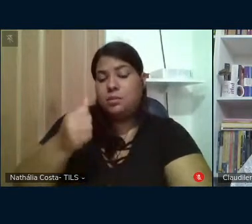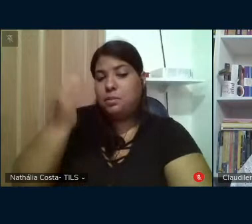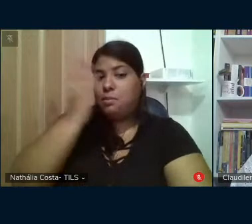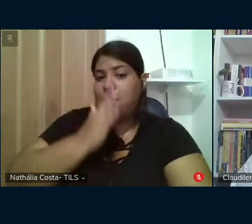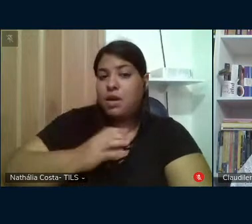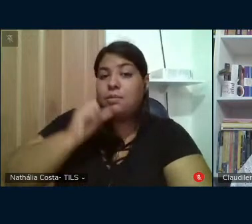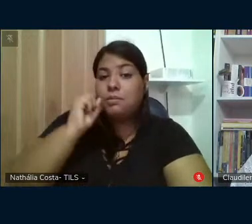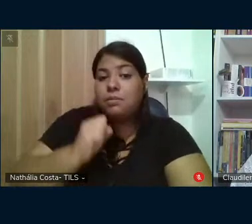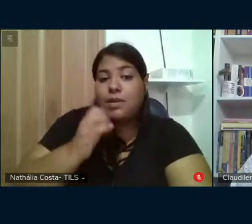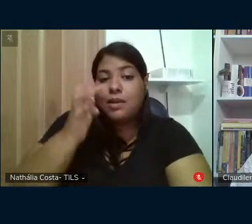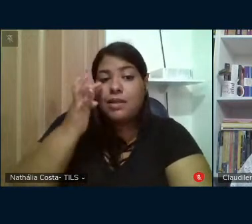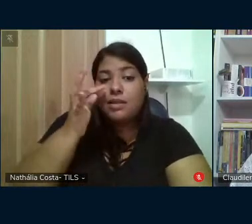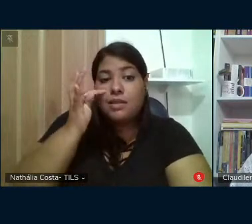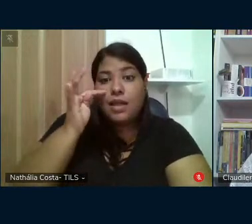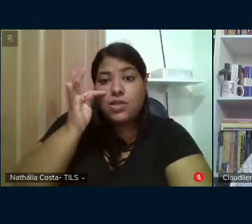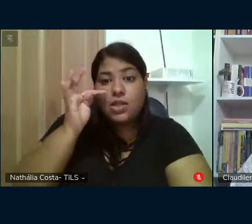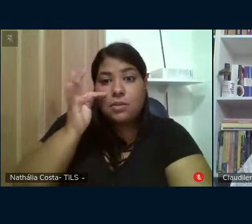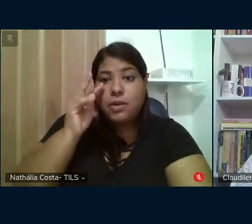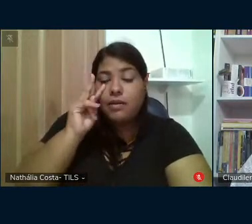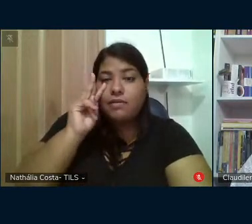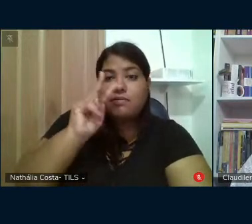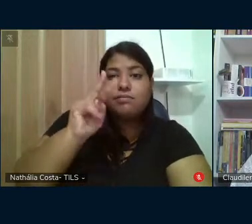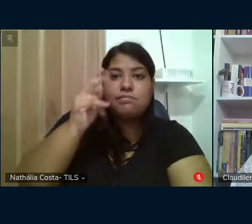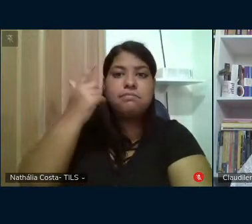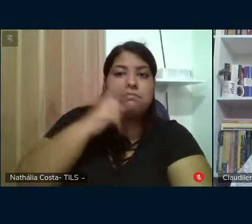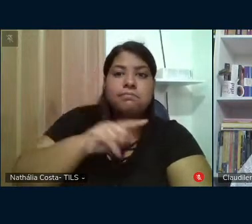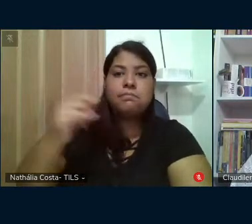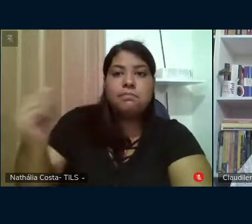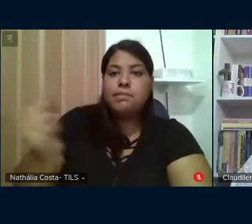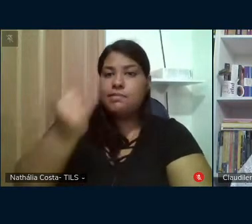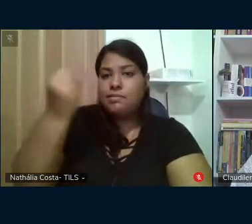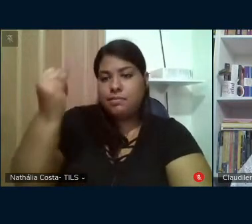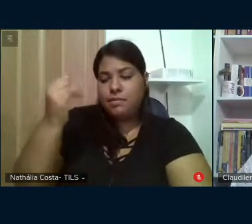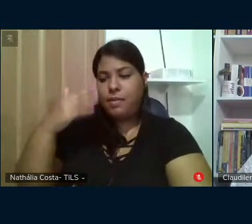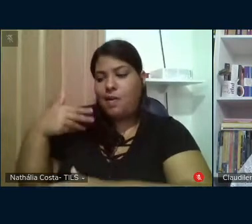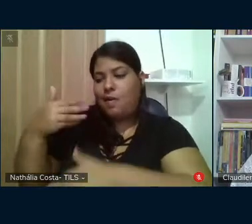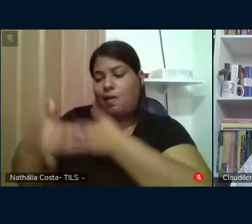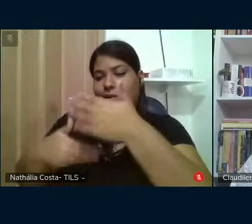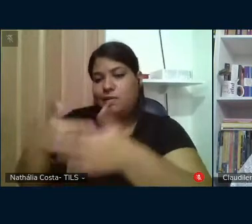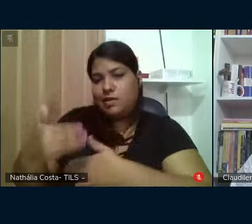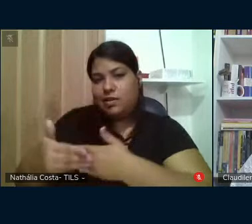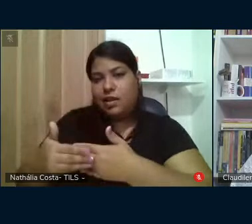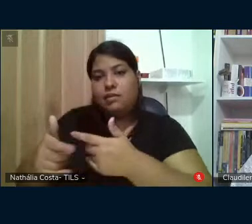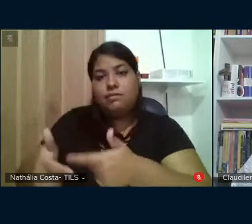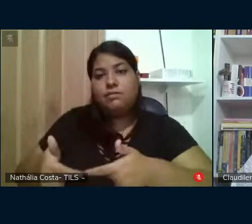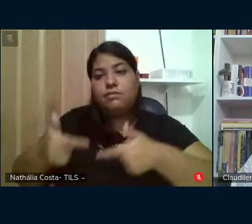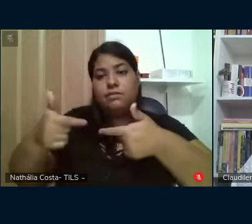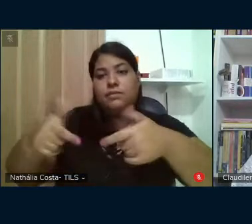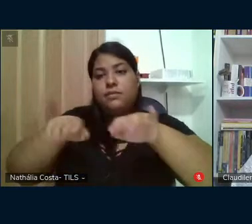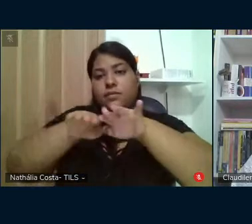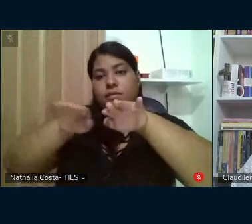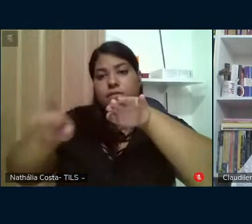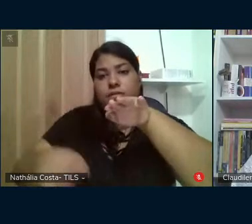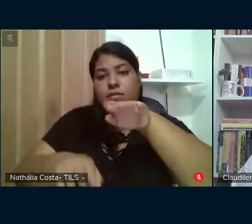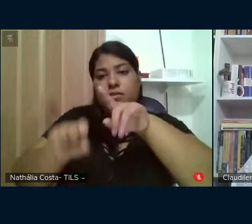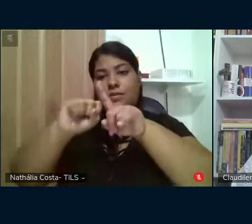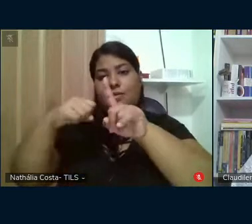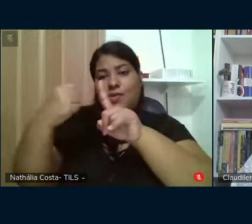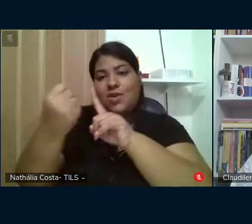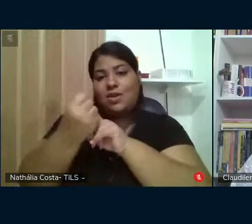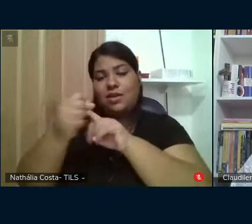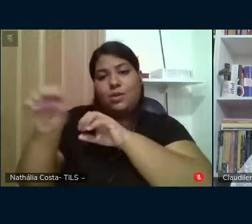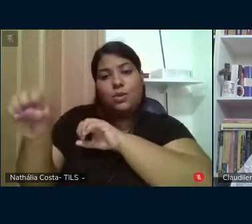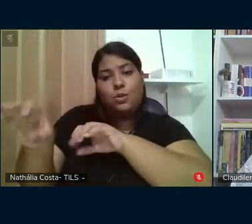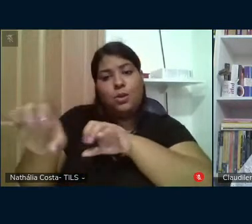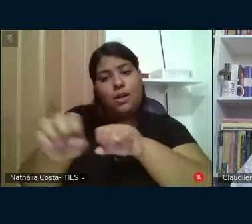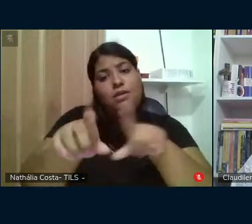testemunhar conquistas muito importantes no que concerne ao processo de enfrentamento das desigualdades socioeducacionais, ao mesmo